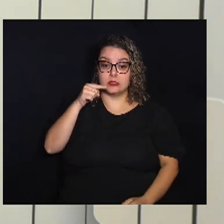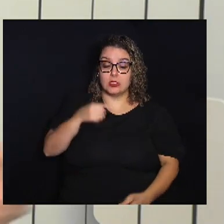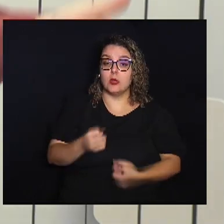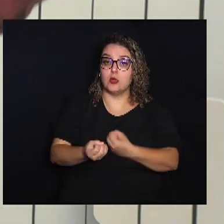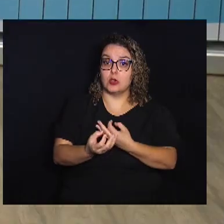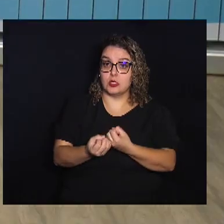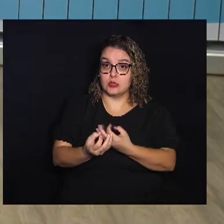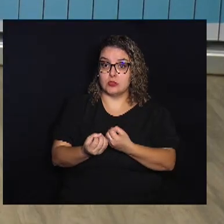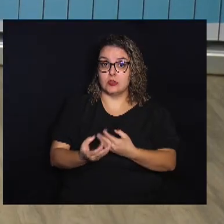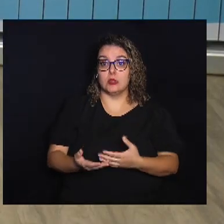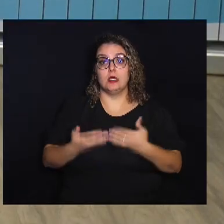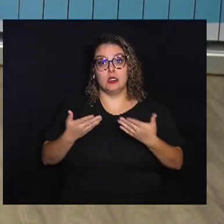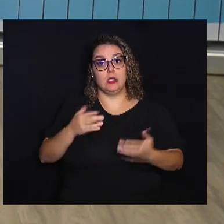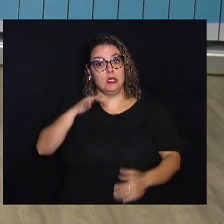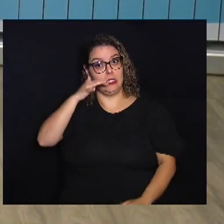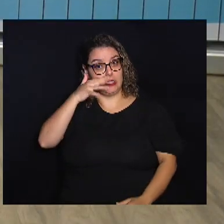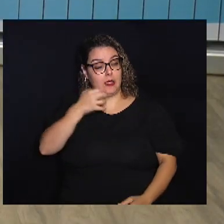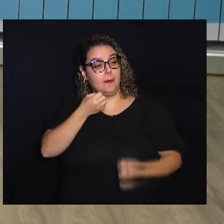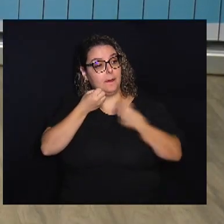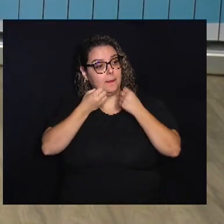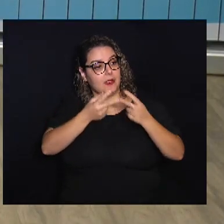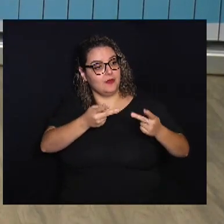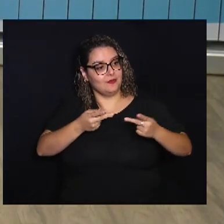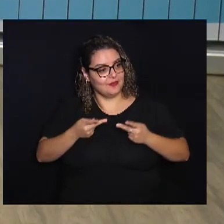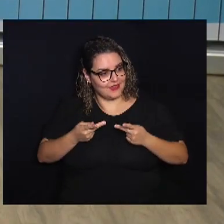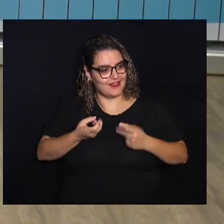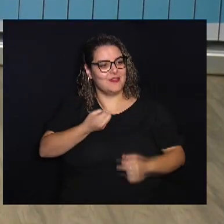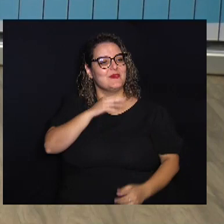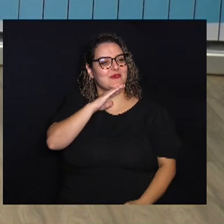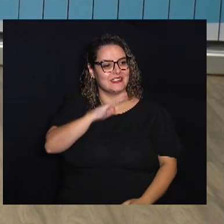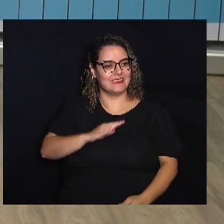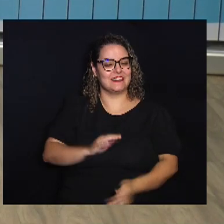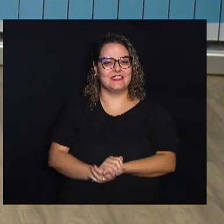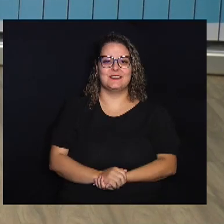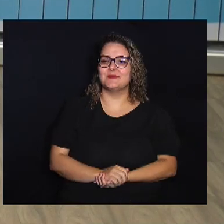informações então Ana seja bem-vinda e boa tarde